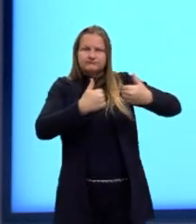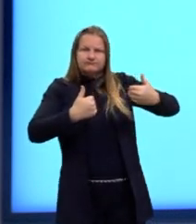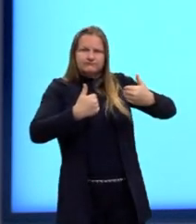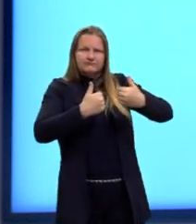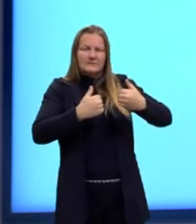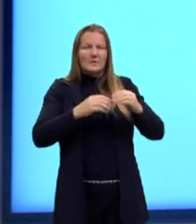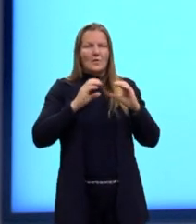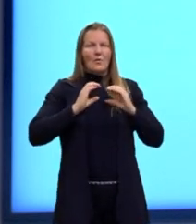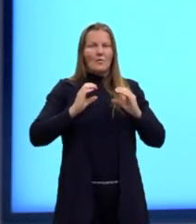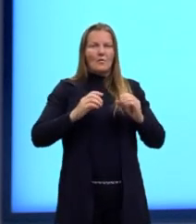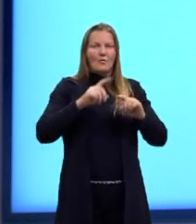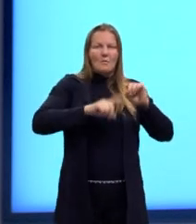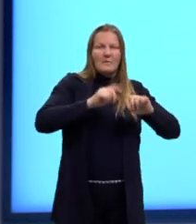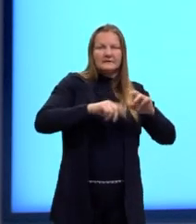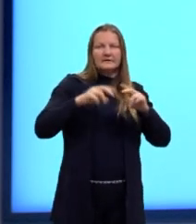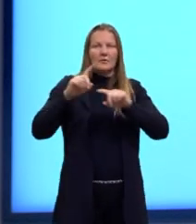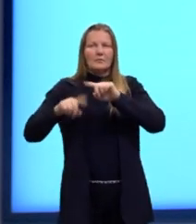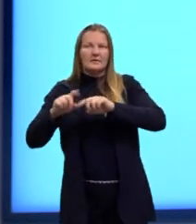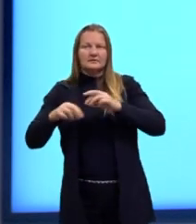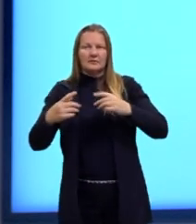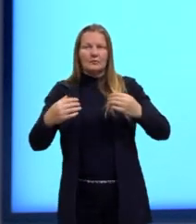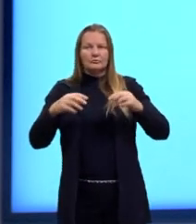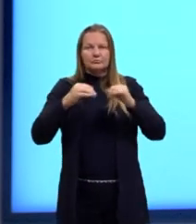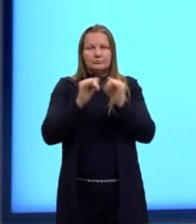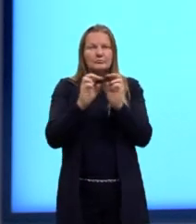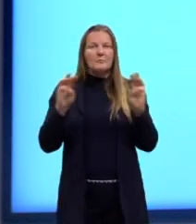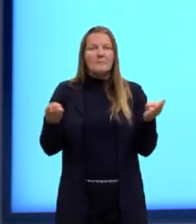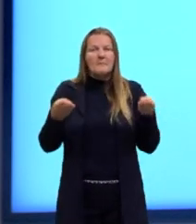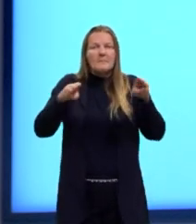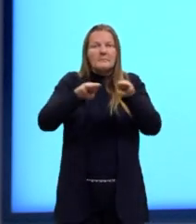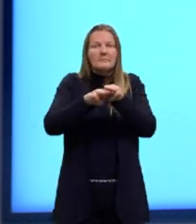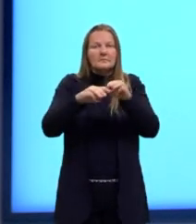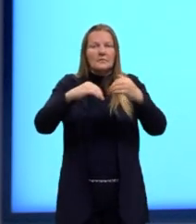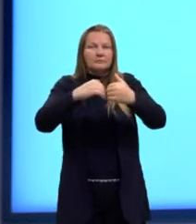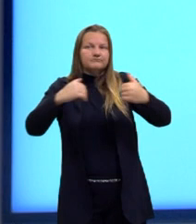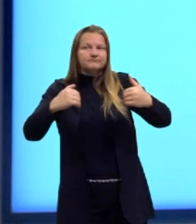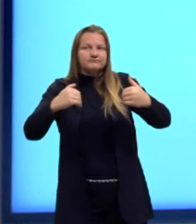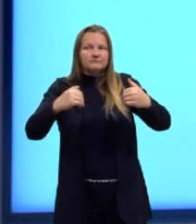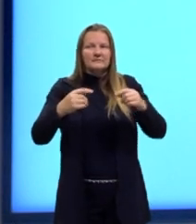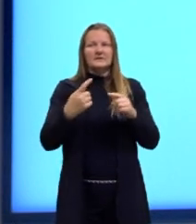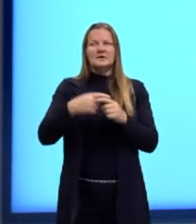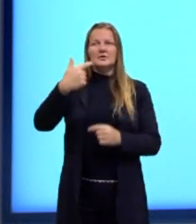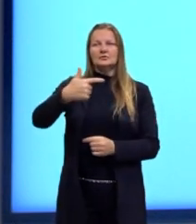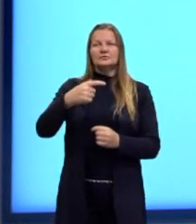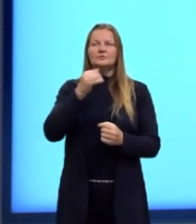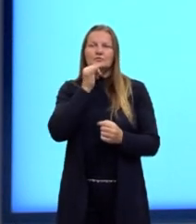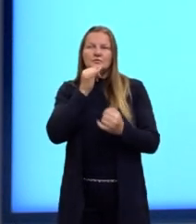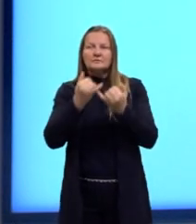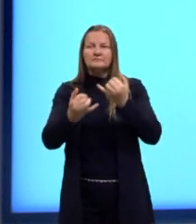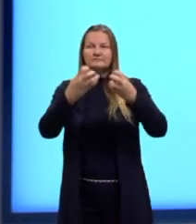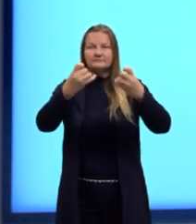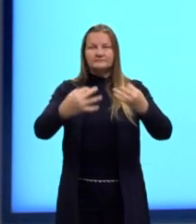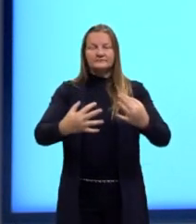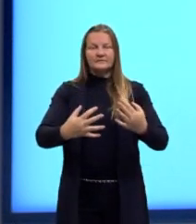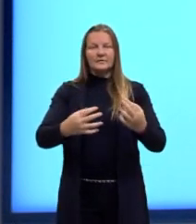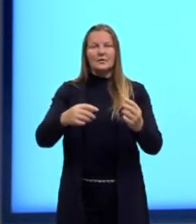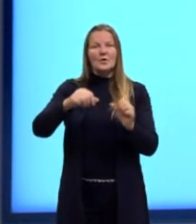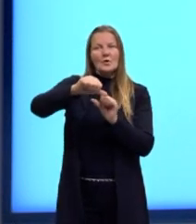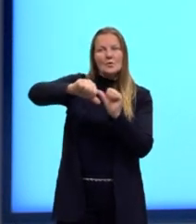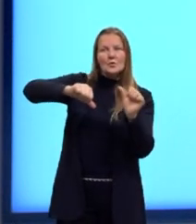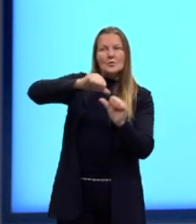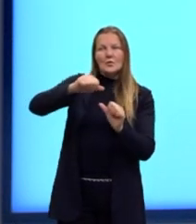magnético, né? Vai acontecer uma repulsão. Depois, aqui, né, nesse segundo exemplo, a gente vai ter eles girando em sentidos